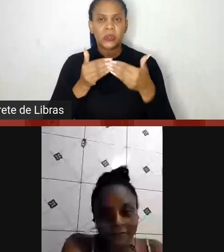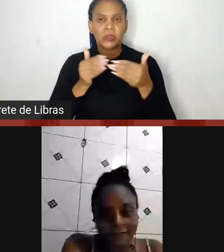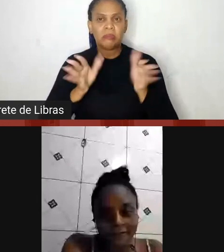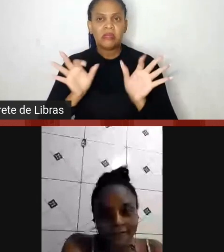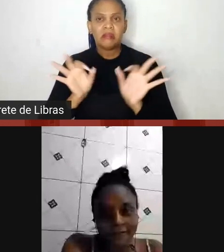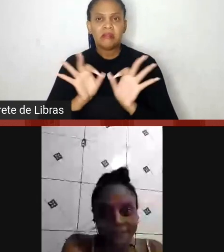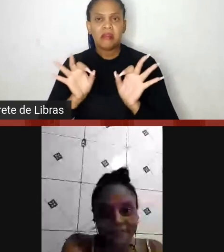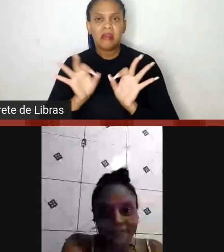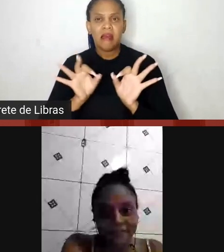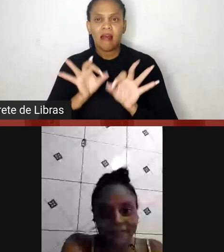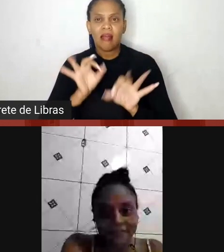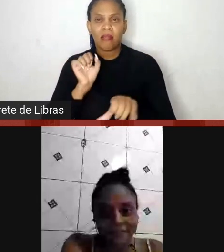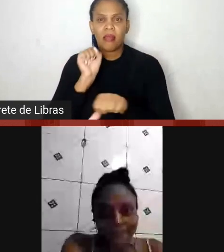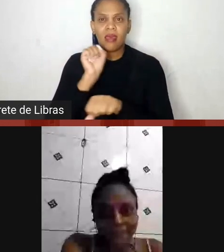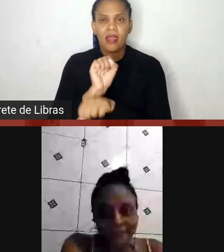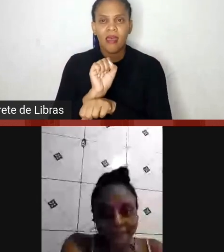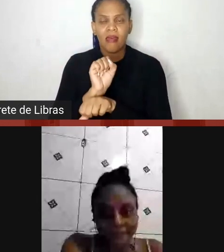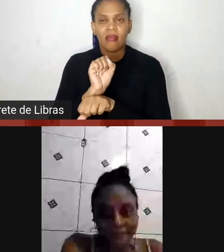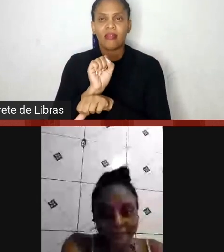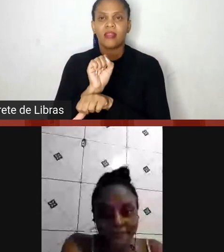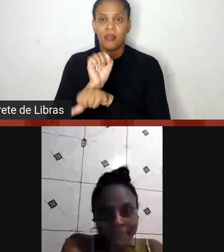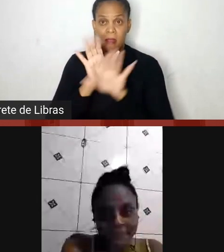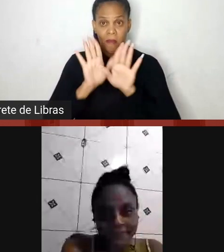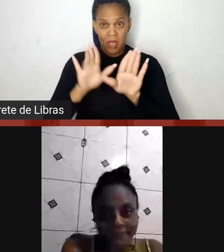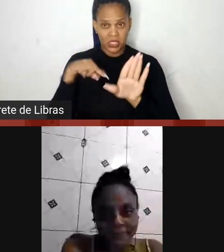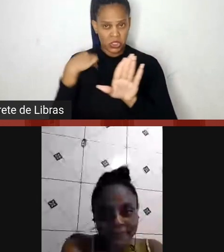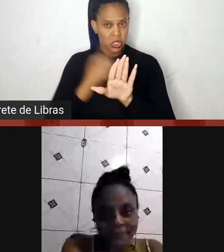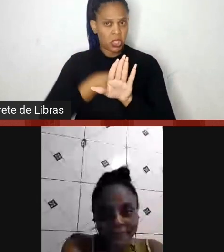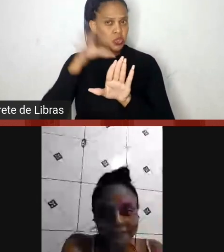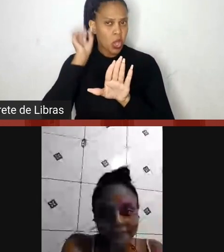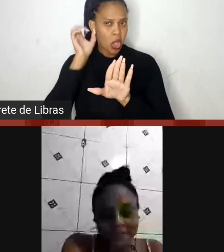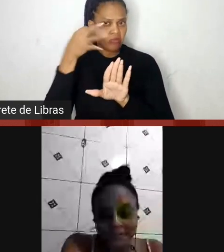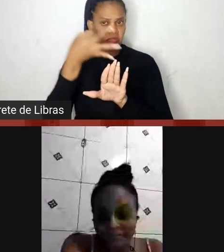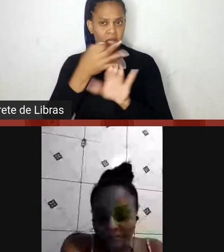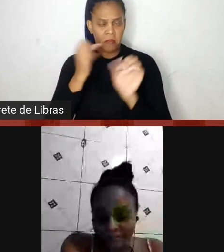congelado aqui a imagem sua, mas estamos te ouvindo perfeitamente, pode falar.